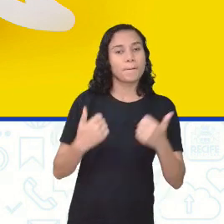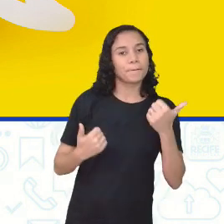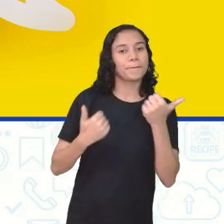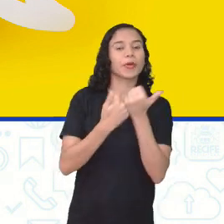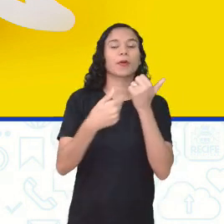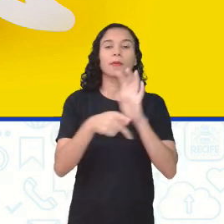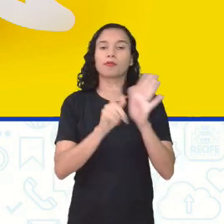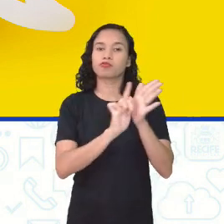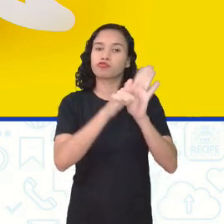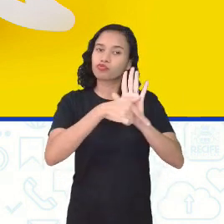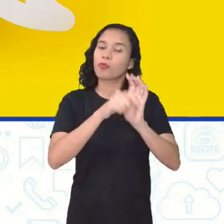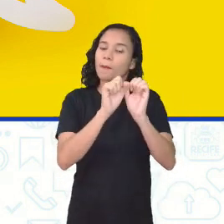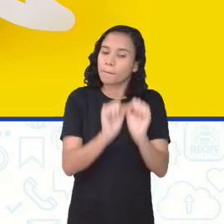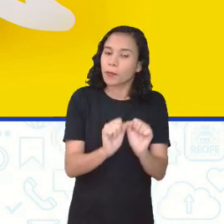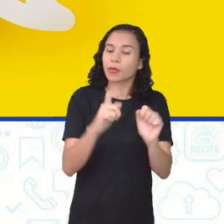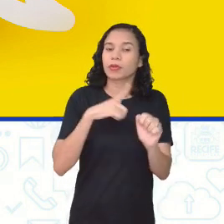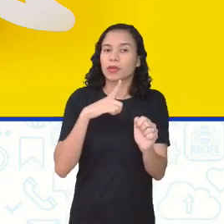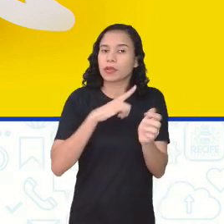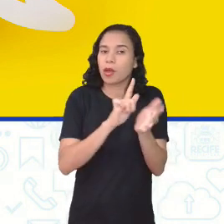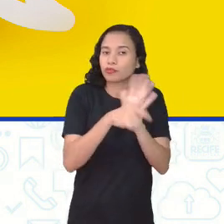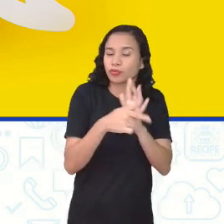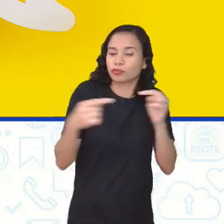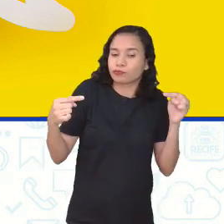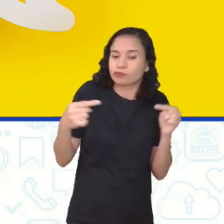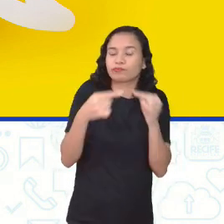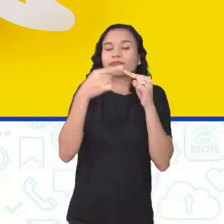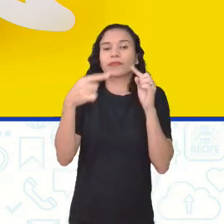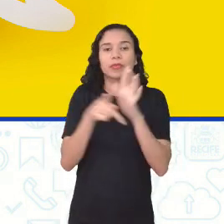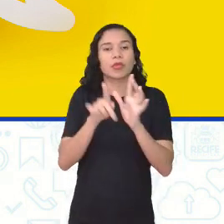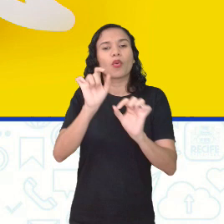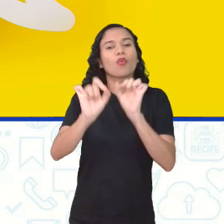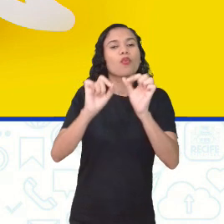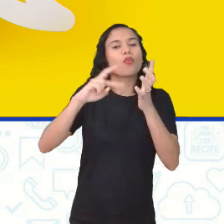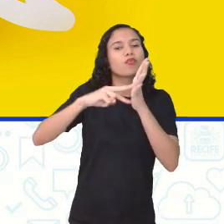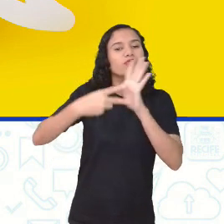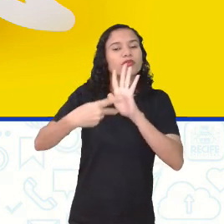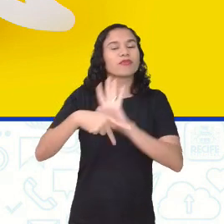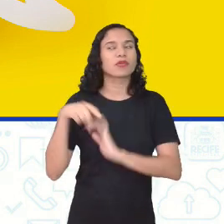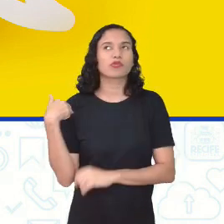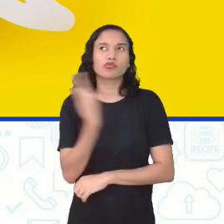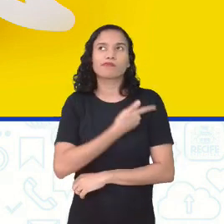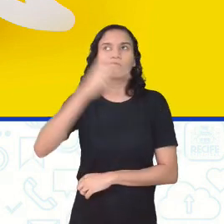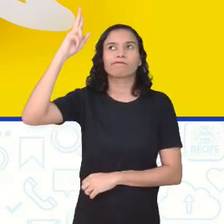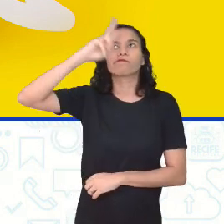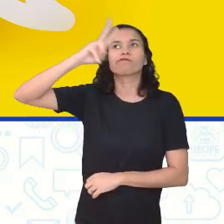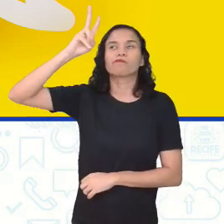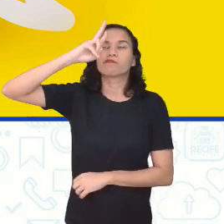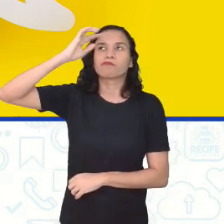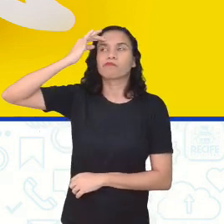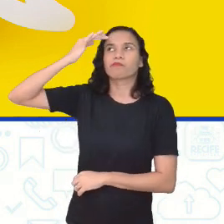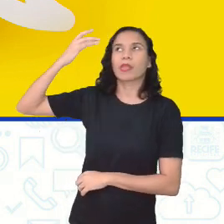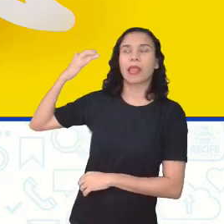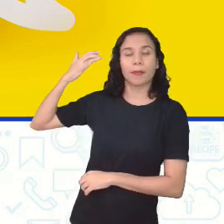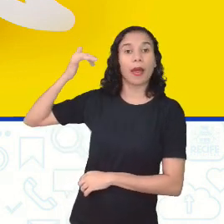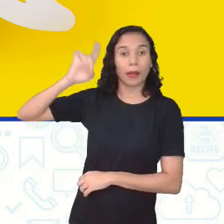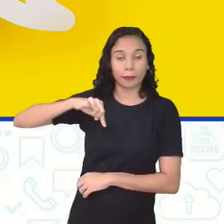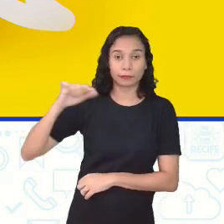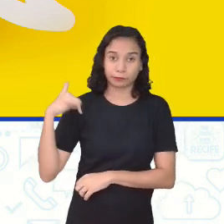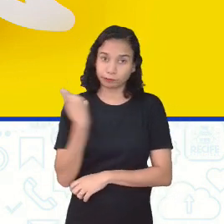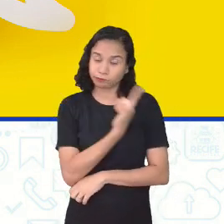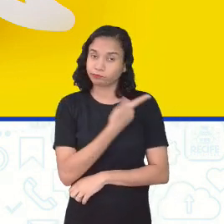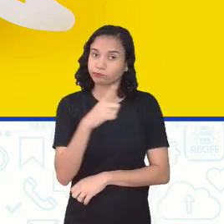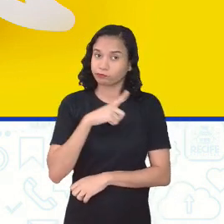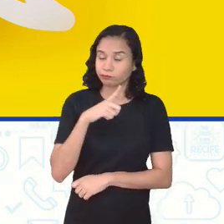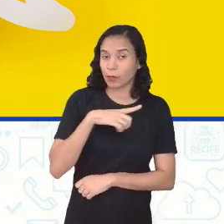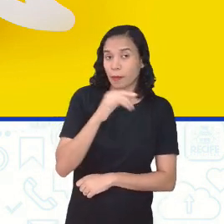E esses gêneros, eles podem ou não ter um gênero correspondente. O que é que isso quer dizer para a gente relembrar? É, a gente pode